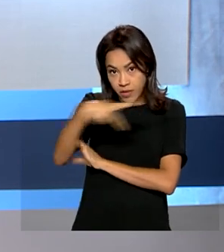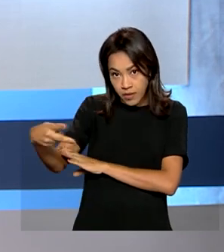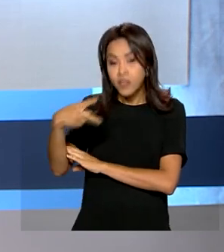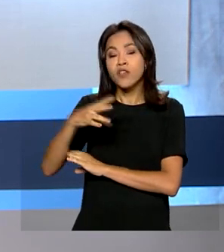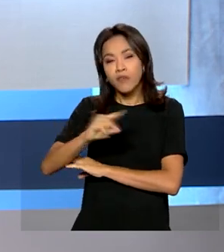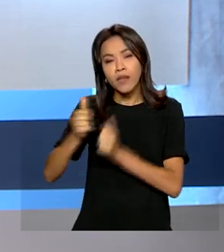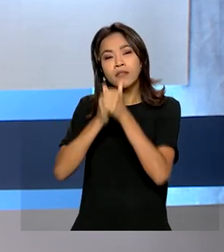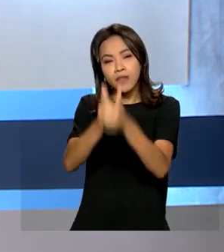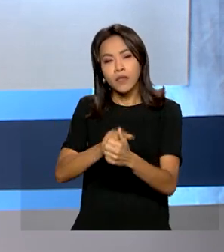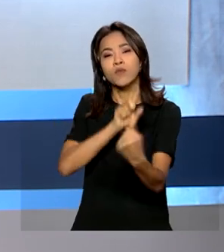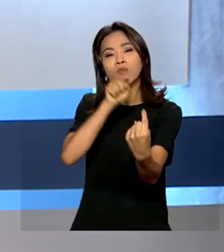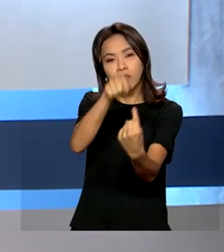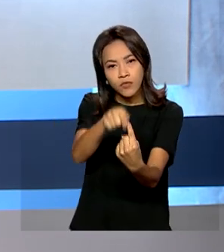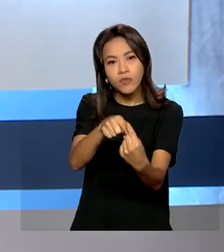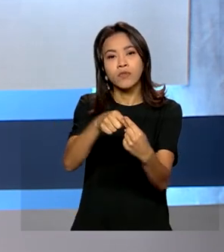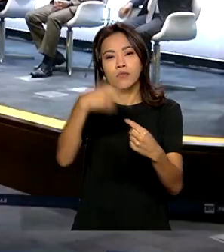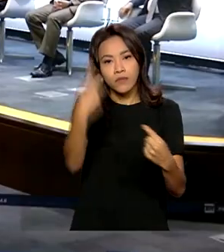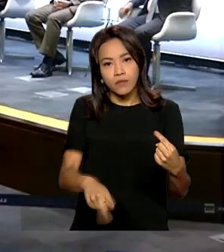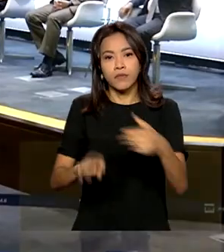à frente da empresa.